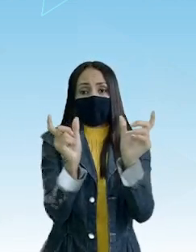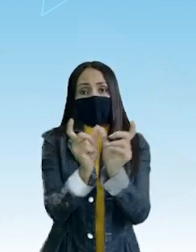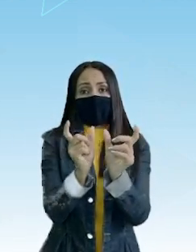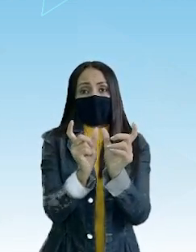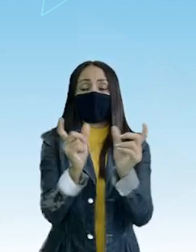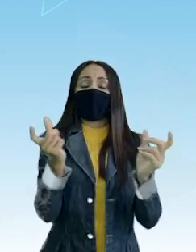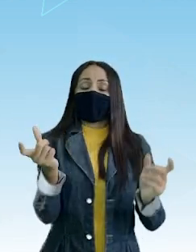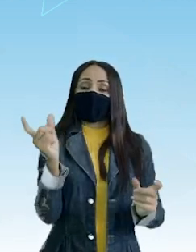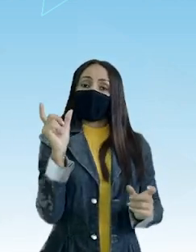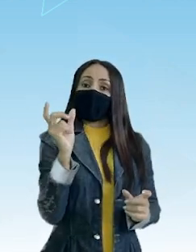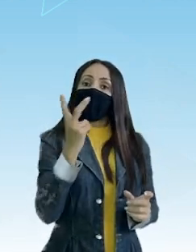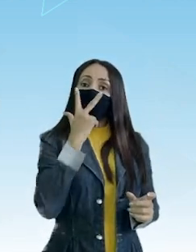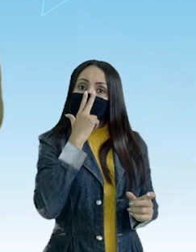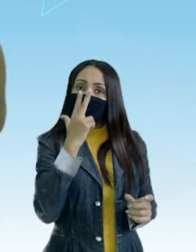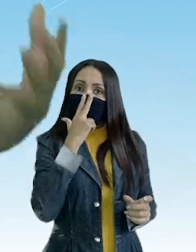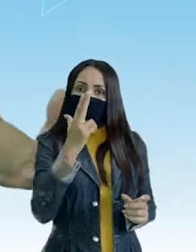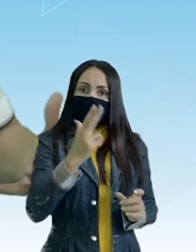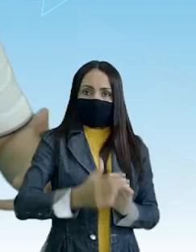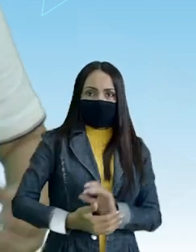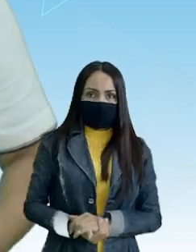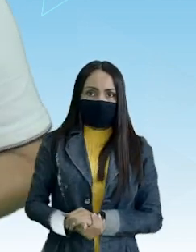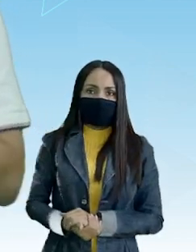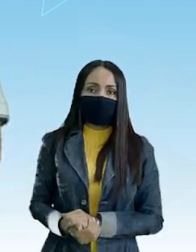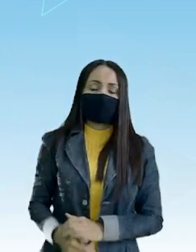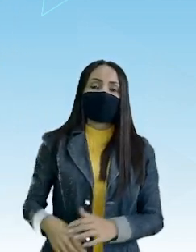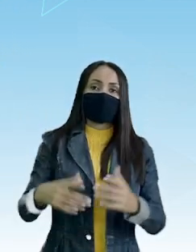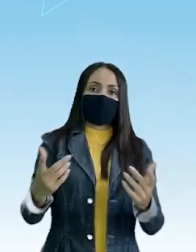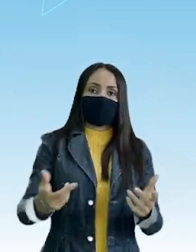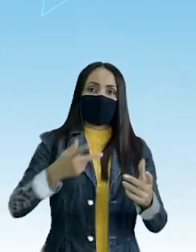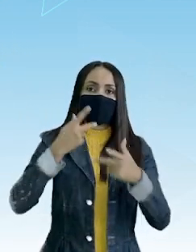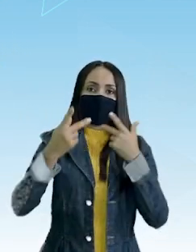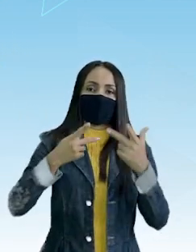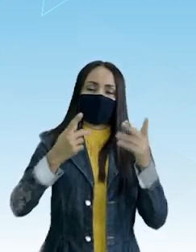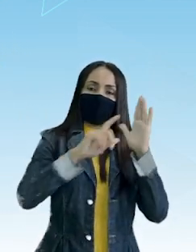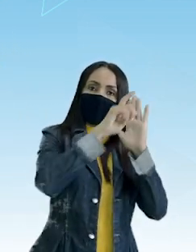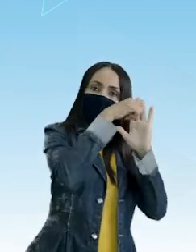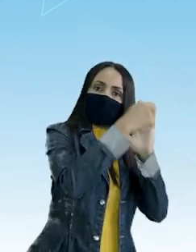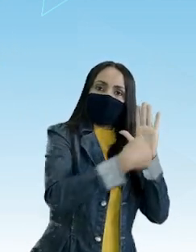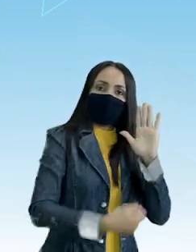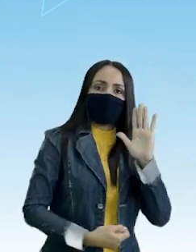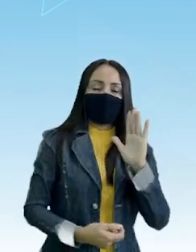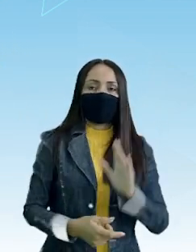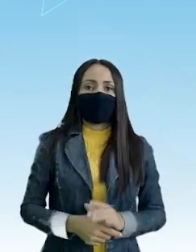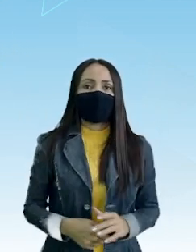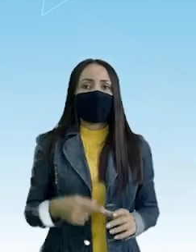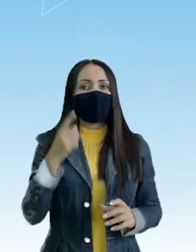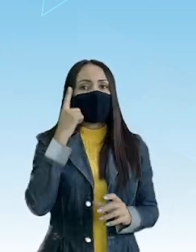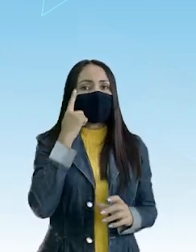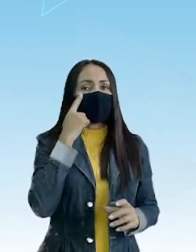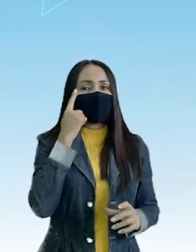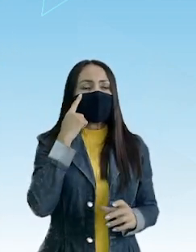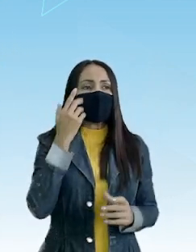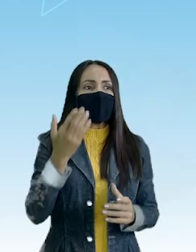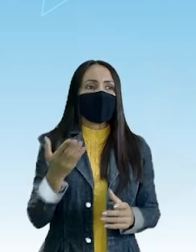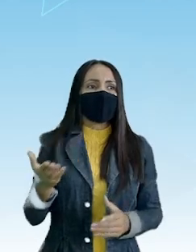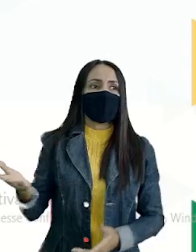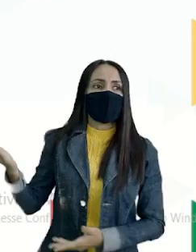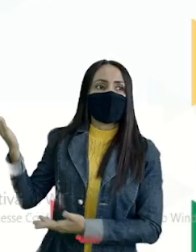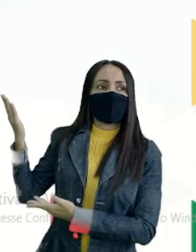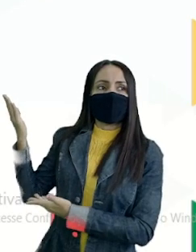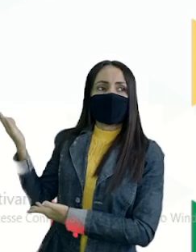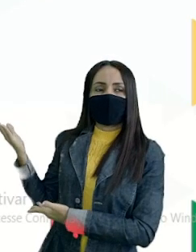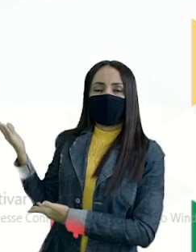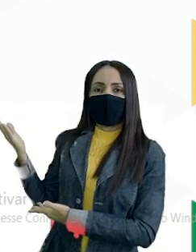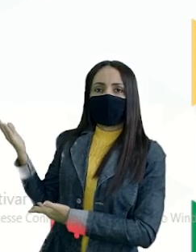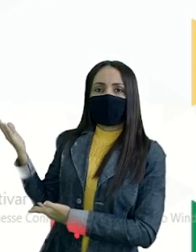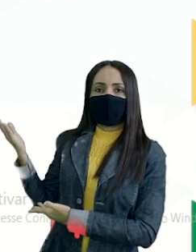elas podem ser parecidas Na pronúncia Quanto na grafia Gravem bem Olhem aí na tela Mais uma explicação